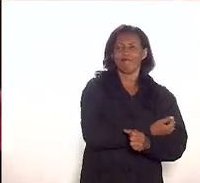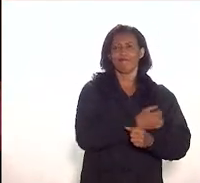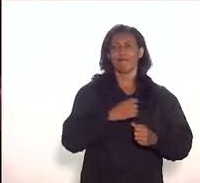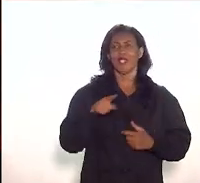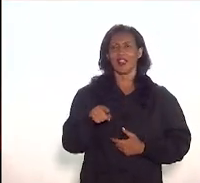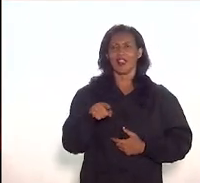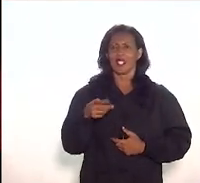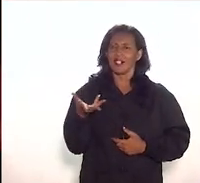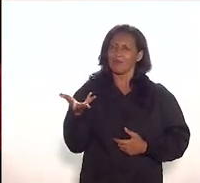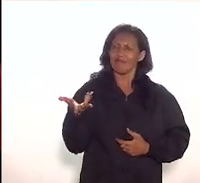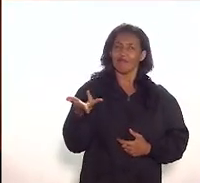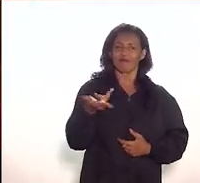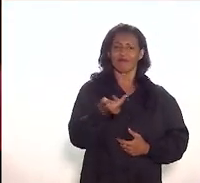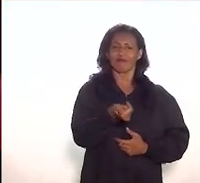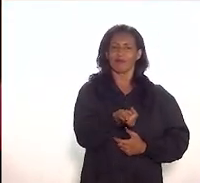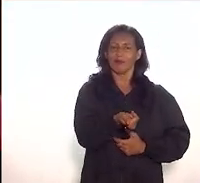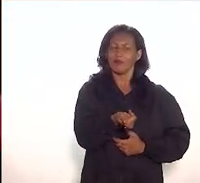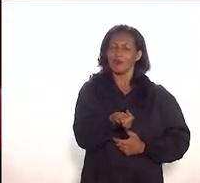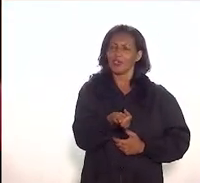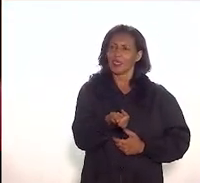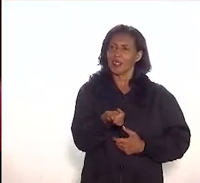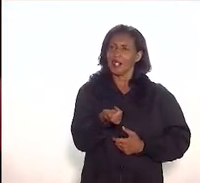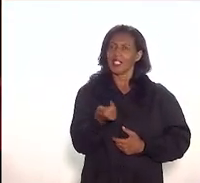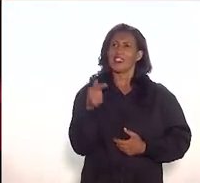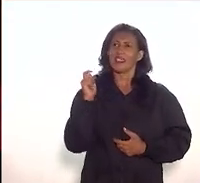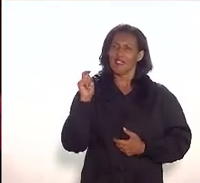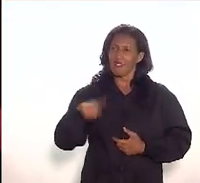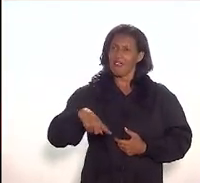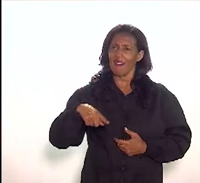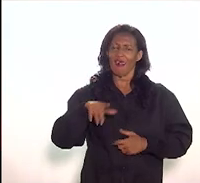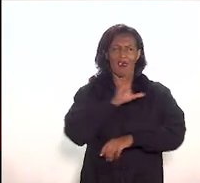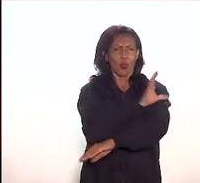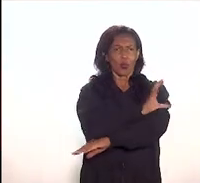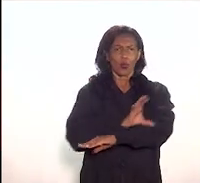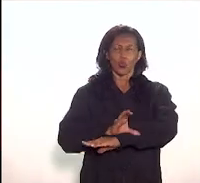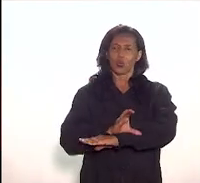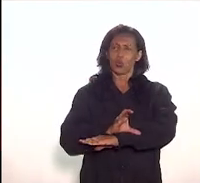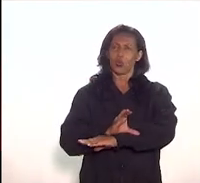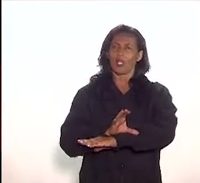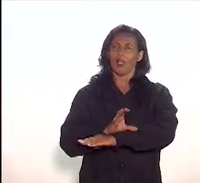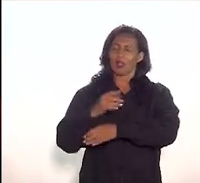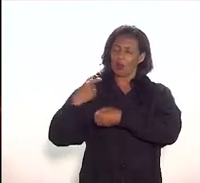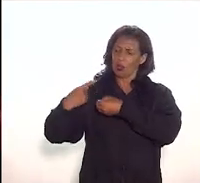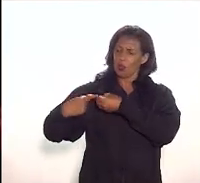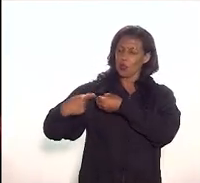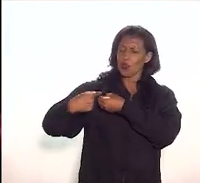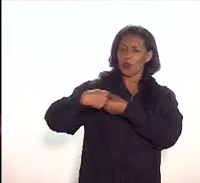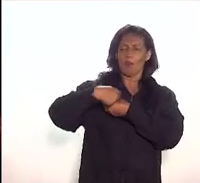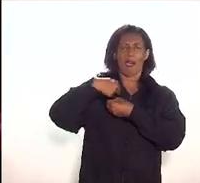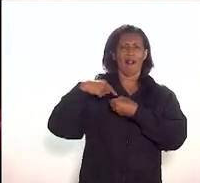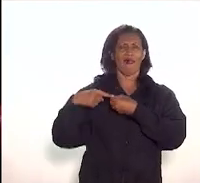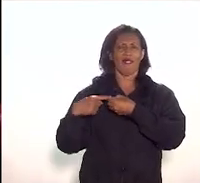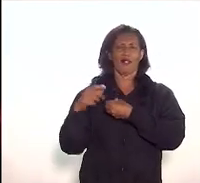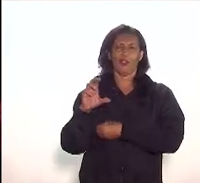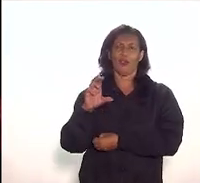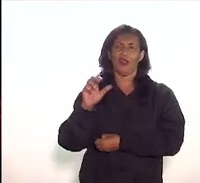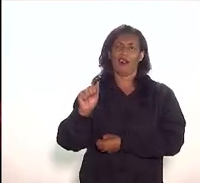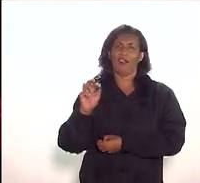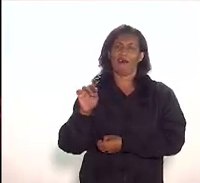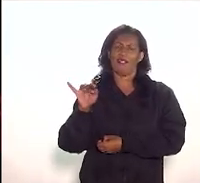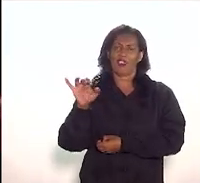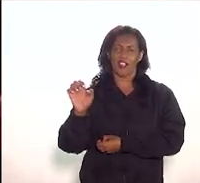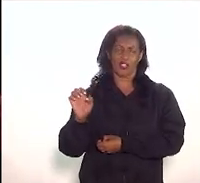essa magnífica esse magnífico complexo que a gente tem cultural no bairro do Catete isso aí é uma joia que a gente tem na mão e